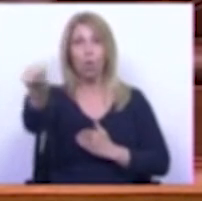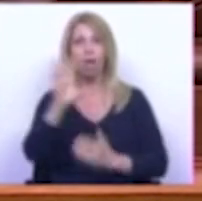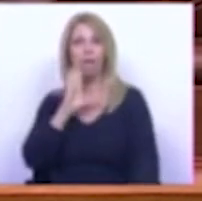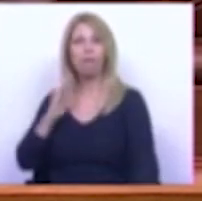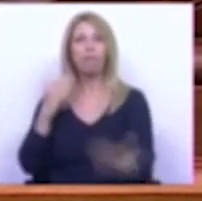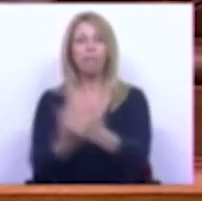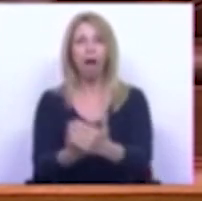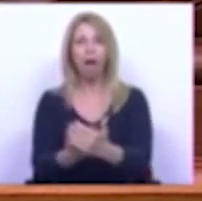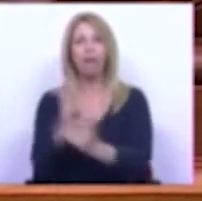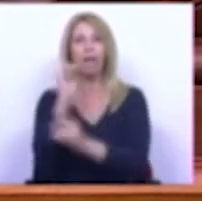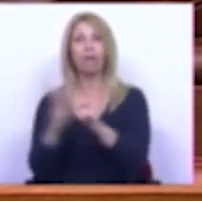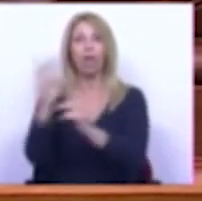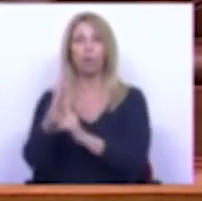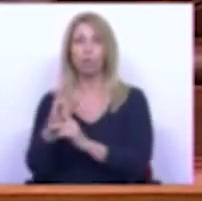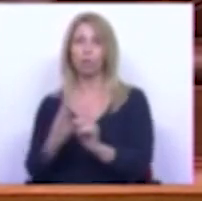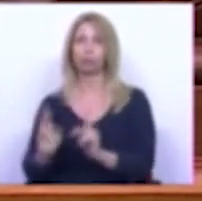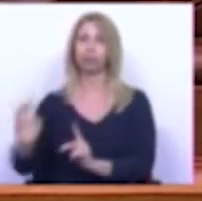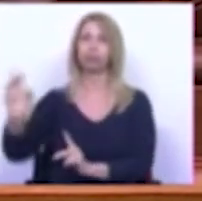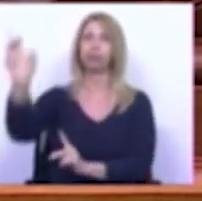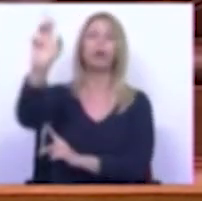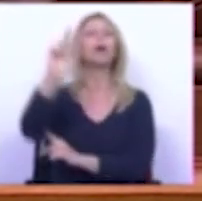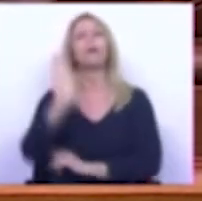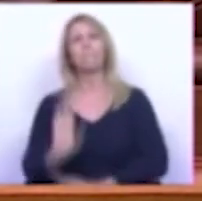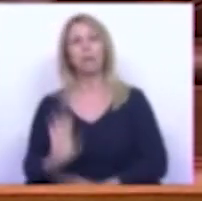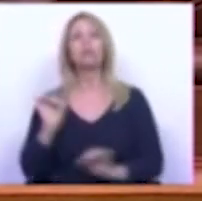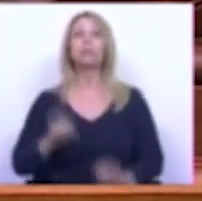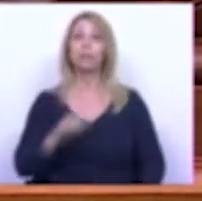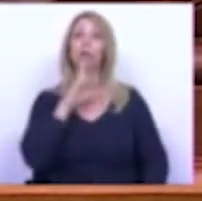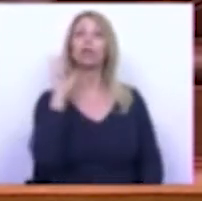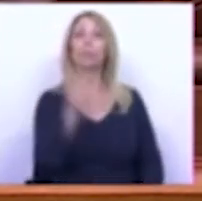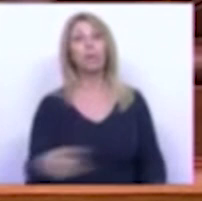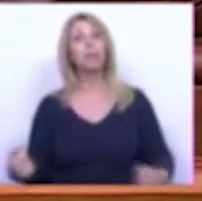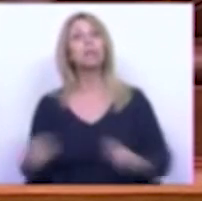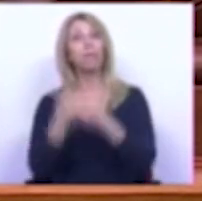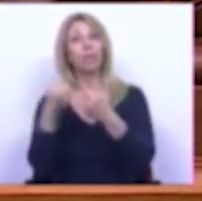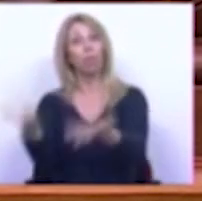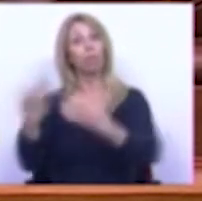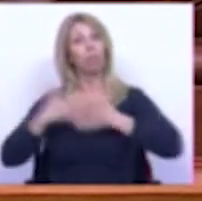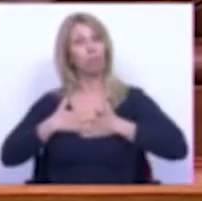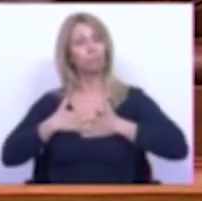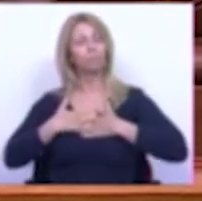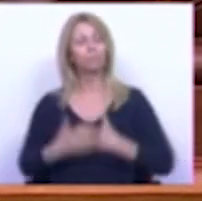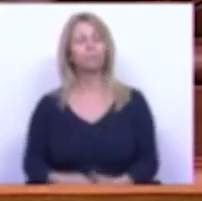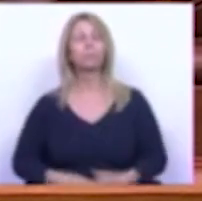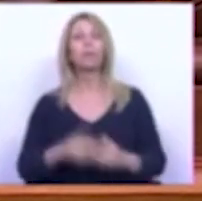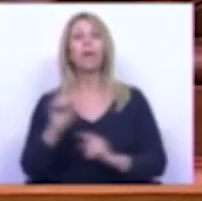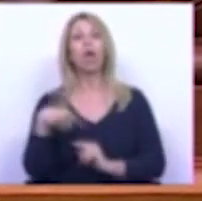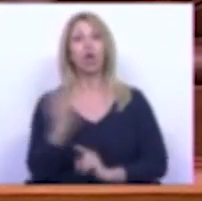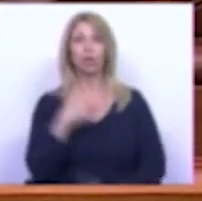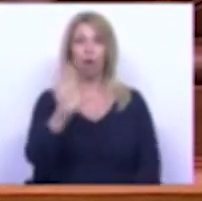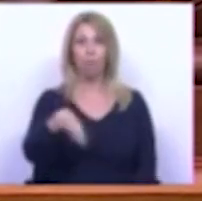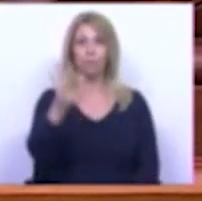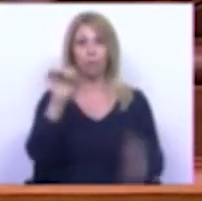uma espiral inflacionista mas a responder aos desafios que ela nos coloca A nossa opção neste